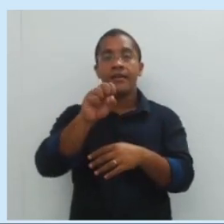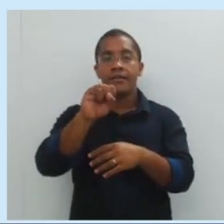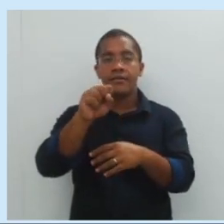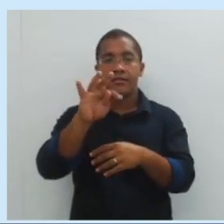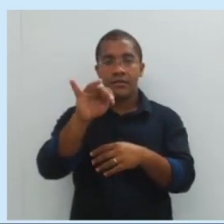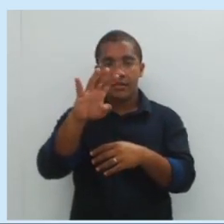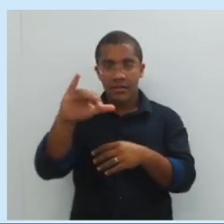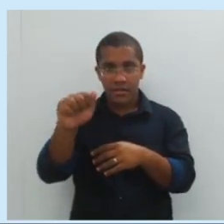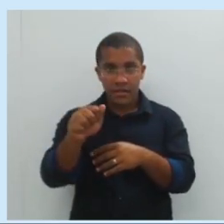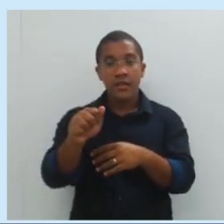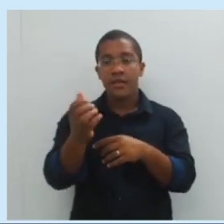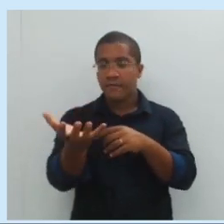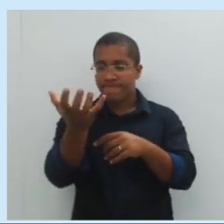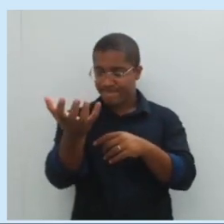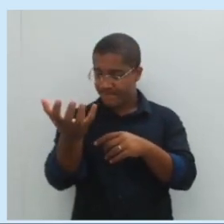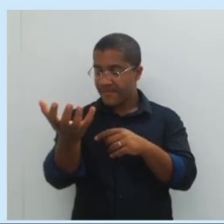resistir.